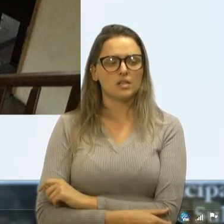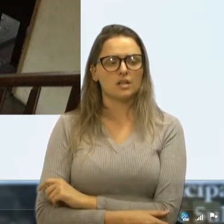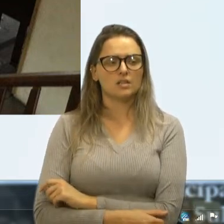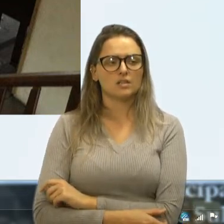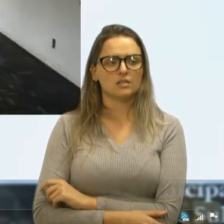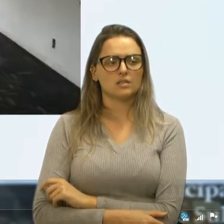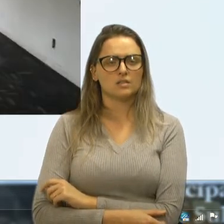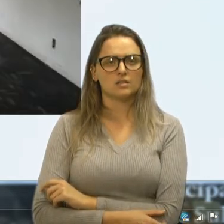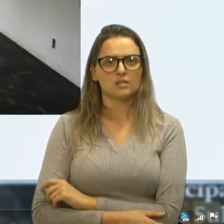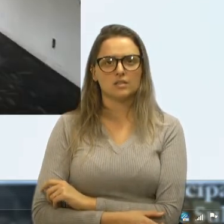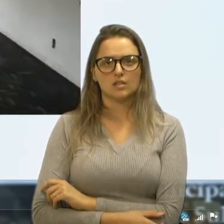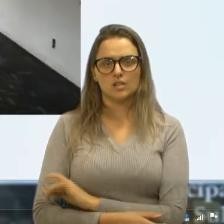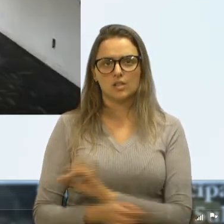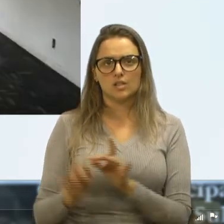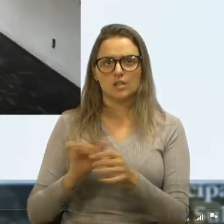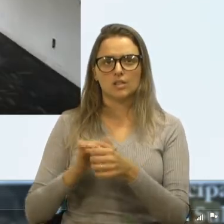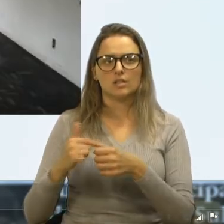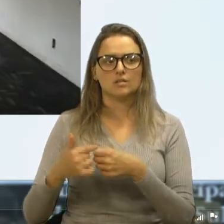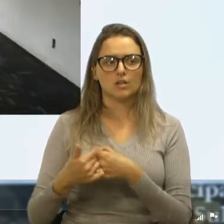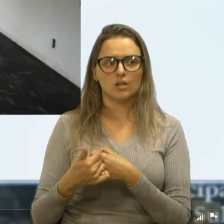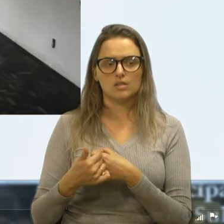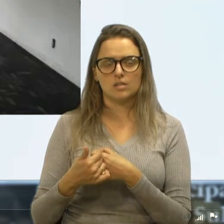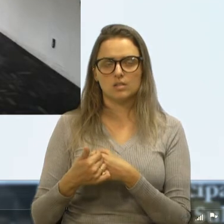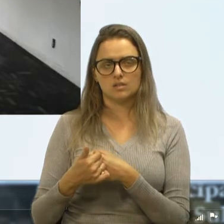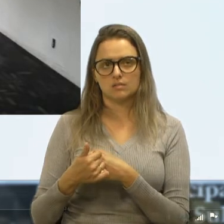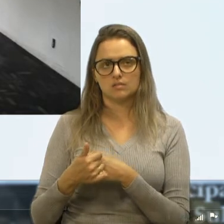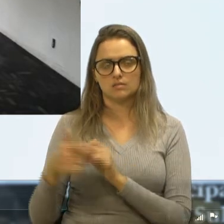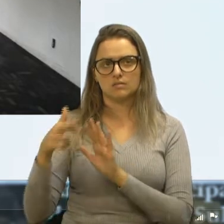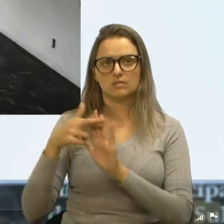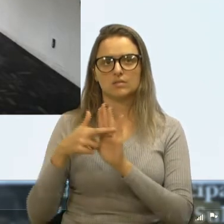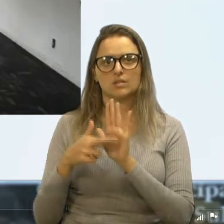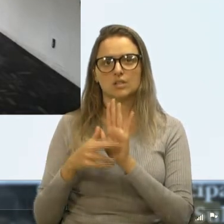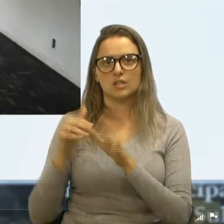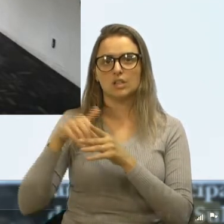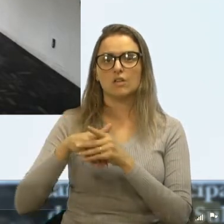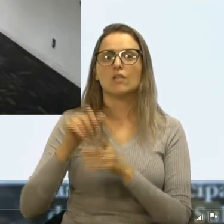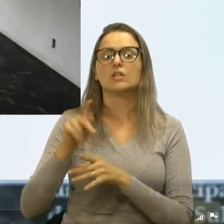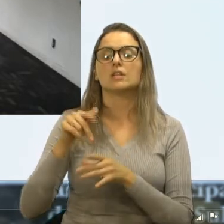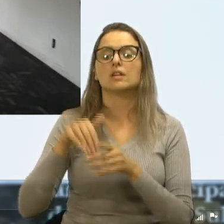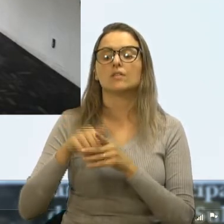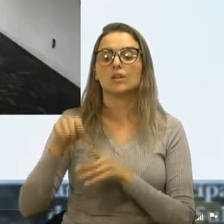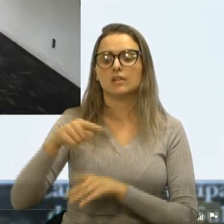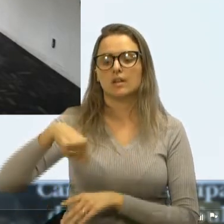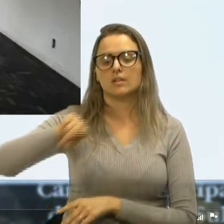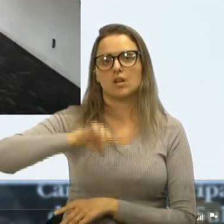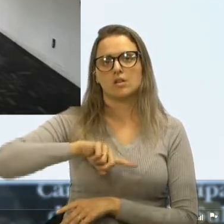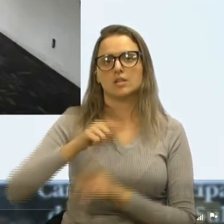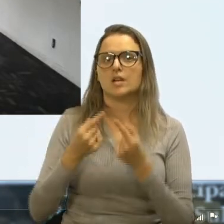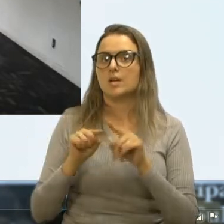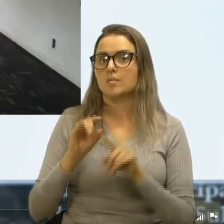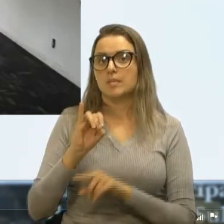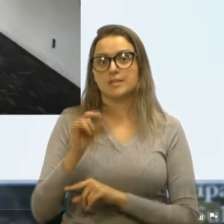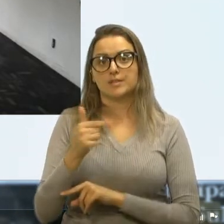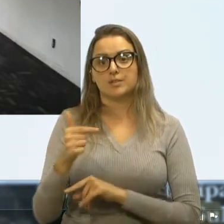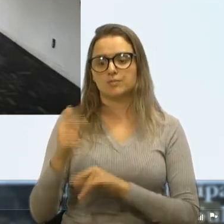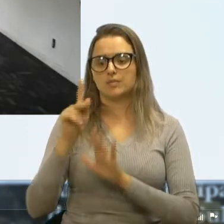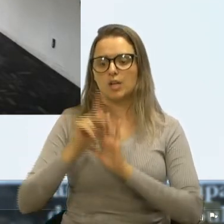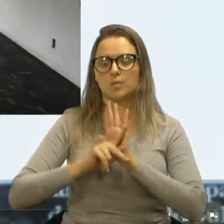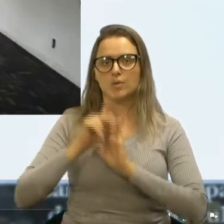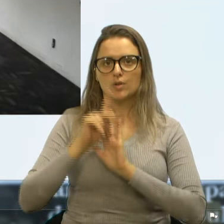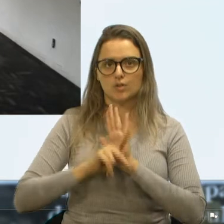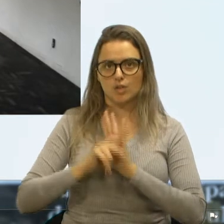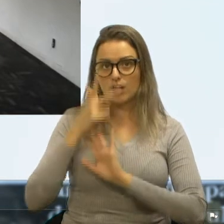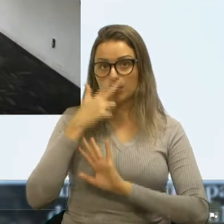está dizendo que quem dá as diretrizes, quem vota somos nós. Mas se não vem para cá um projeto para votar,